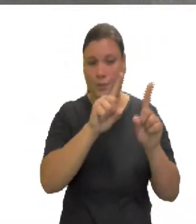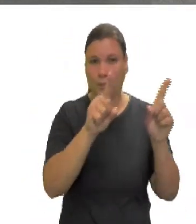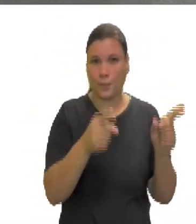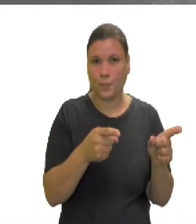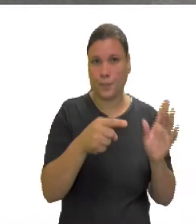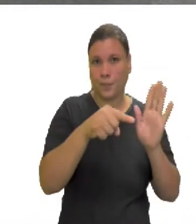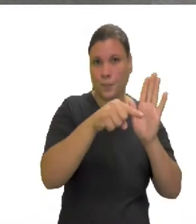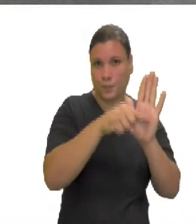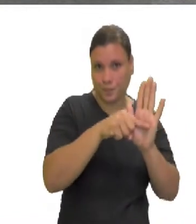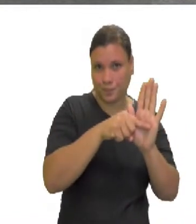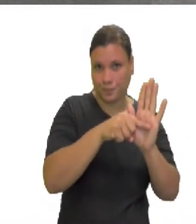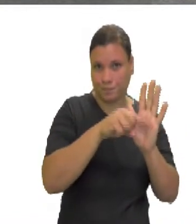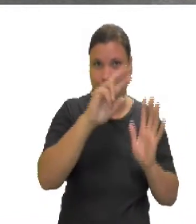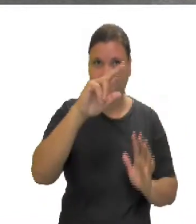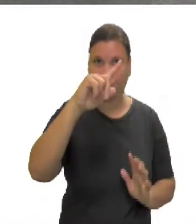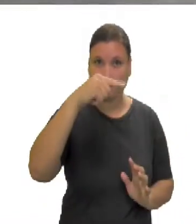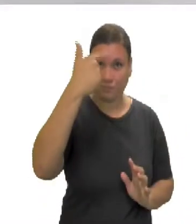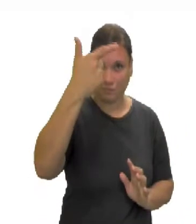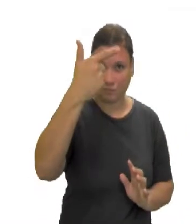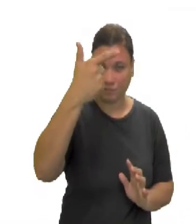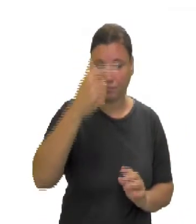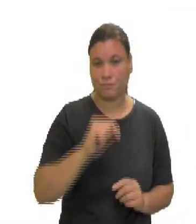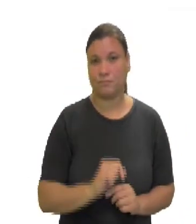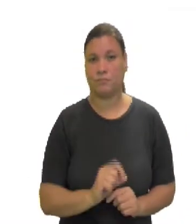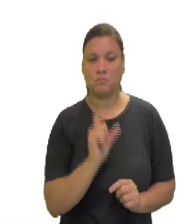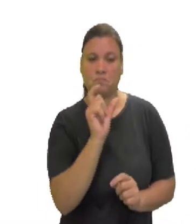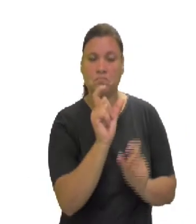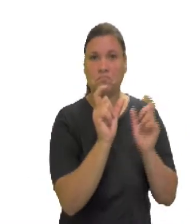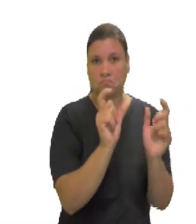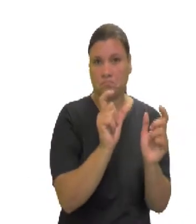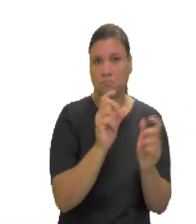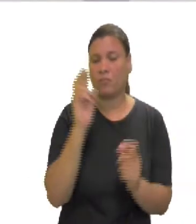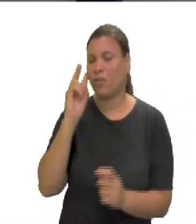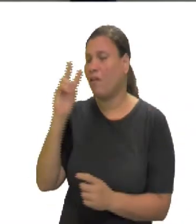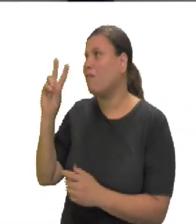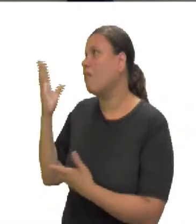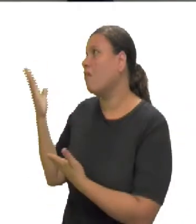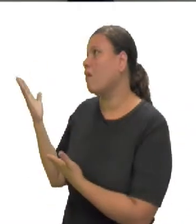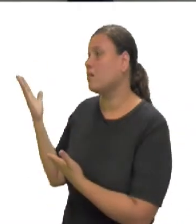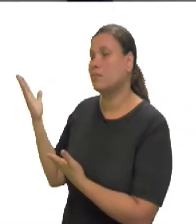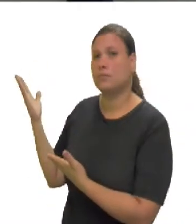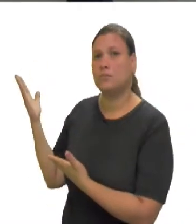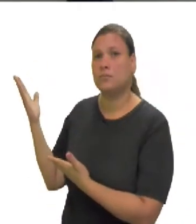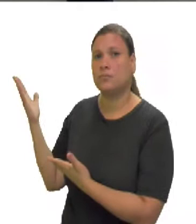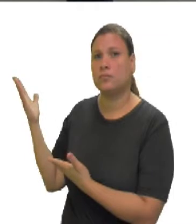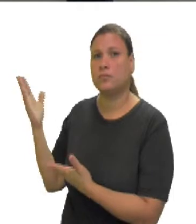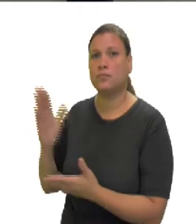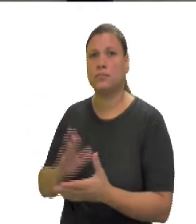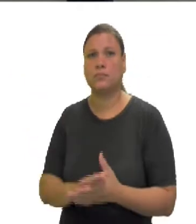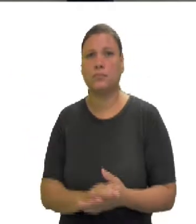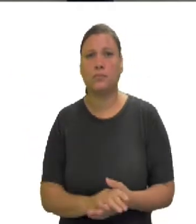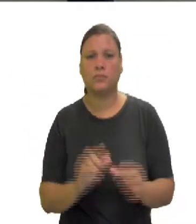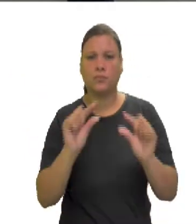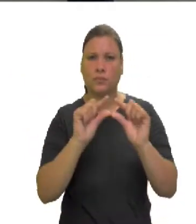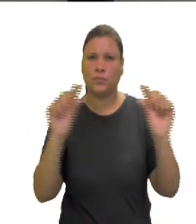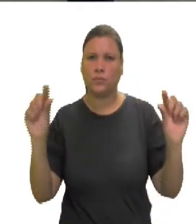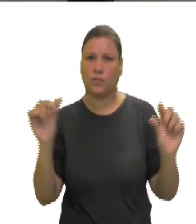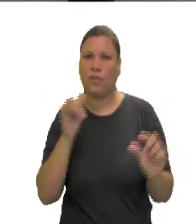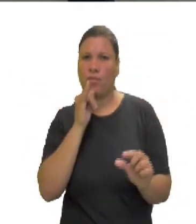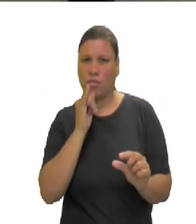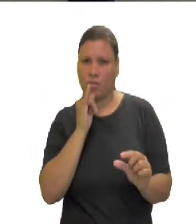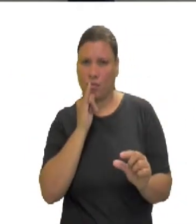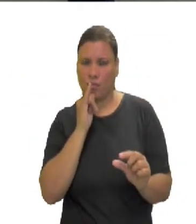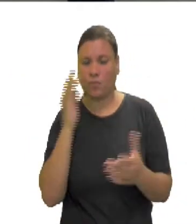diferença. O quadrado da diferença de dois termos. Veja só, eu tenho aqui A